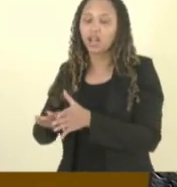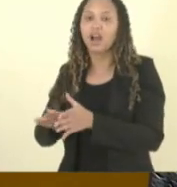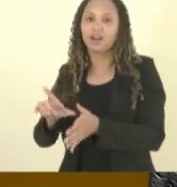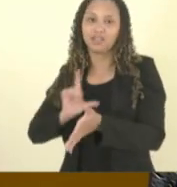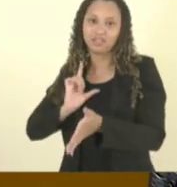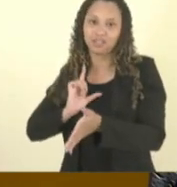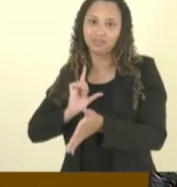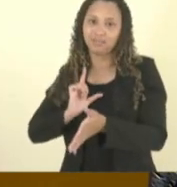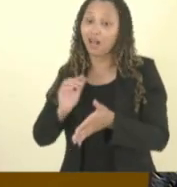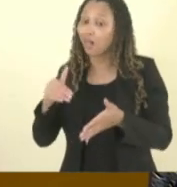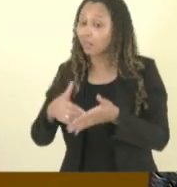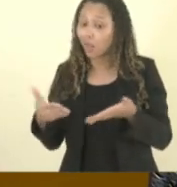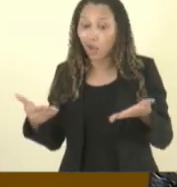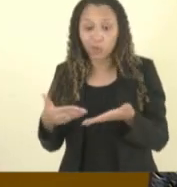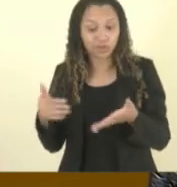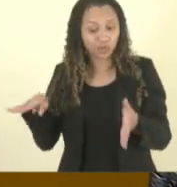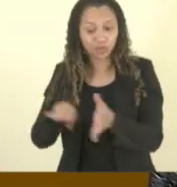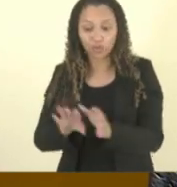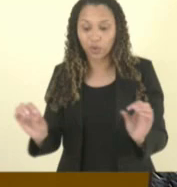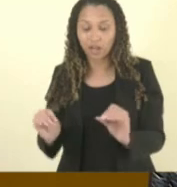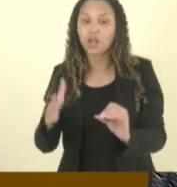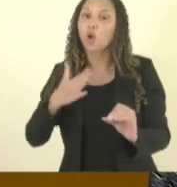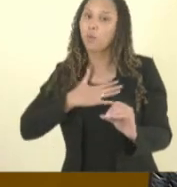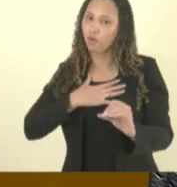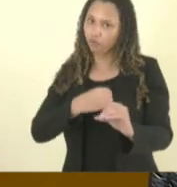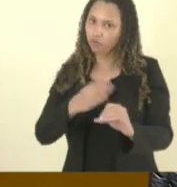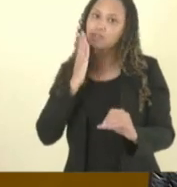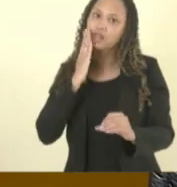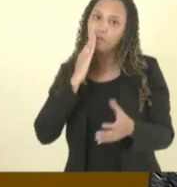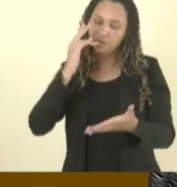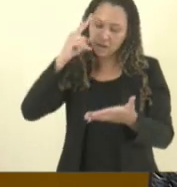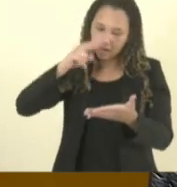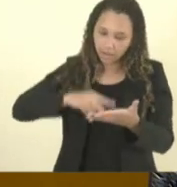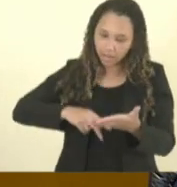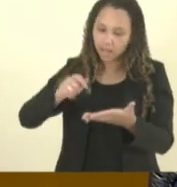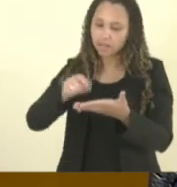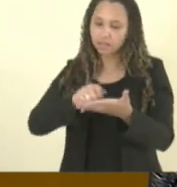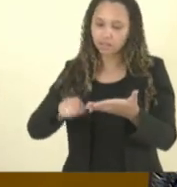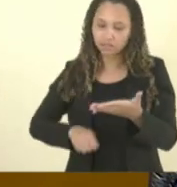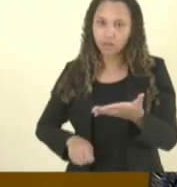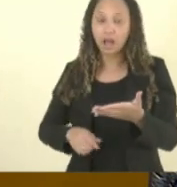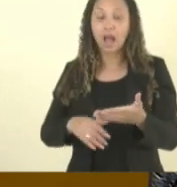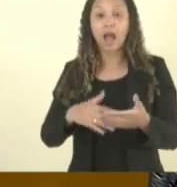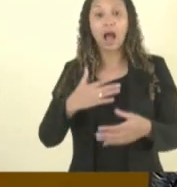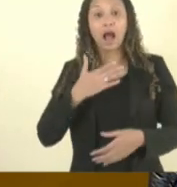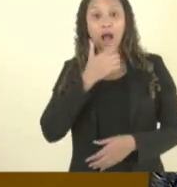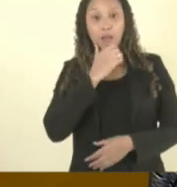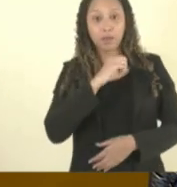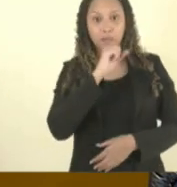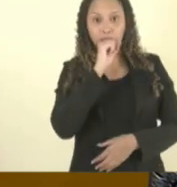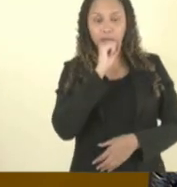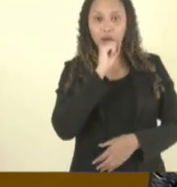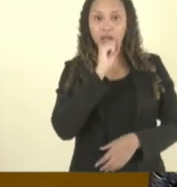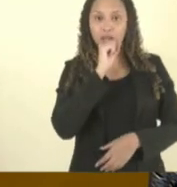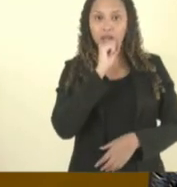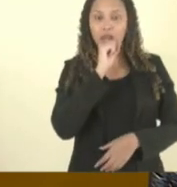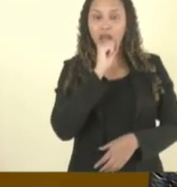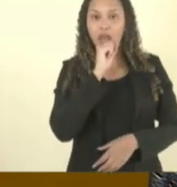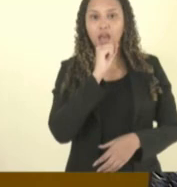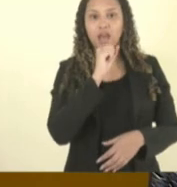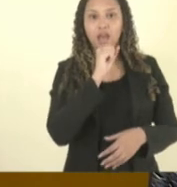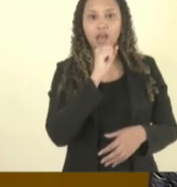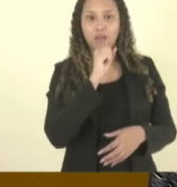chegou meu filho sabe ler escrever minha mãe pediu conta do emprego dela para ensinar ele ler ele escrever